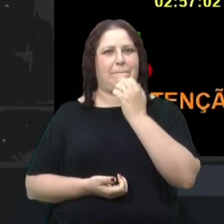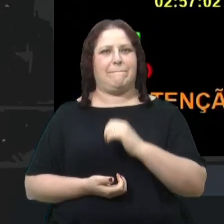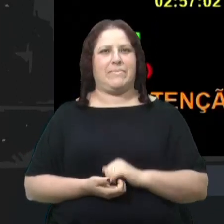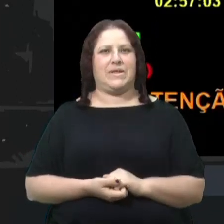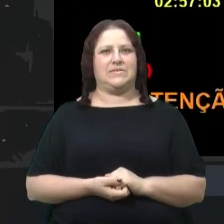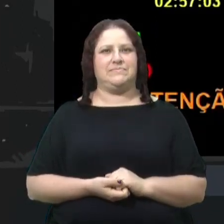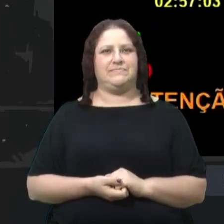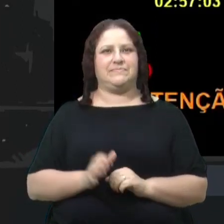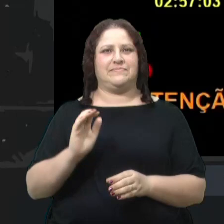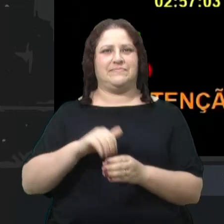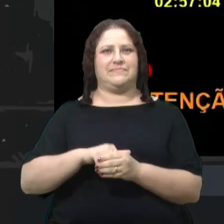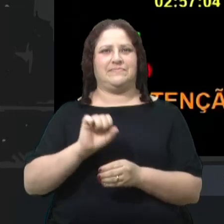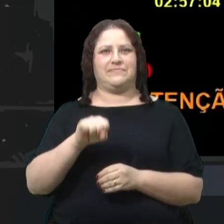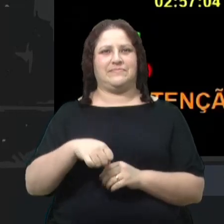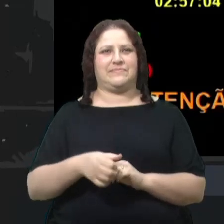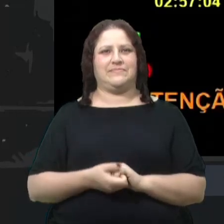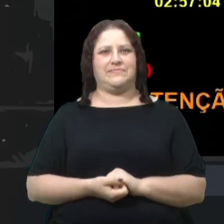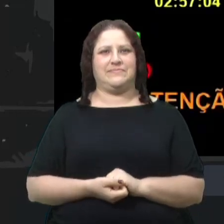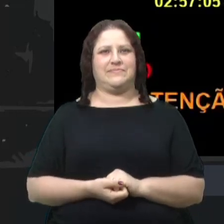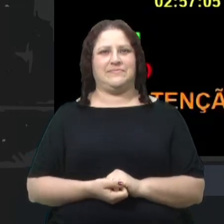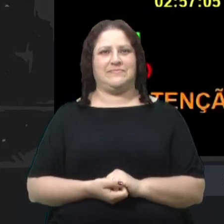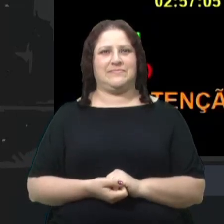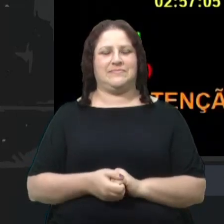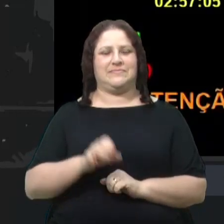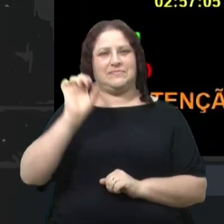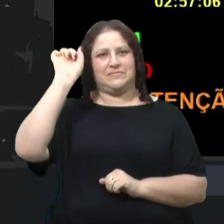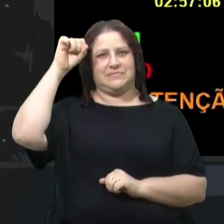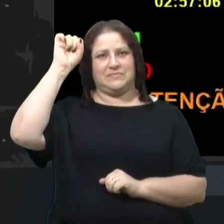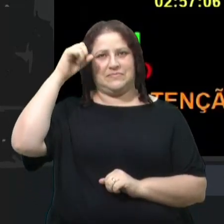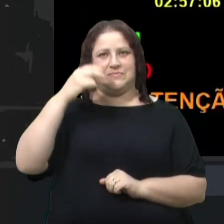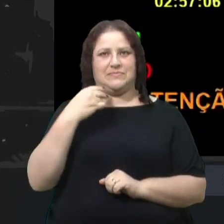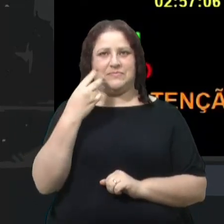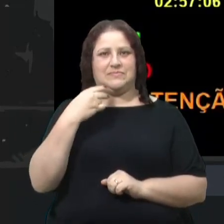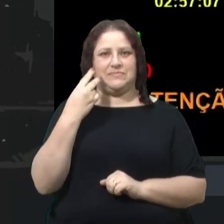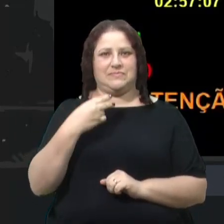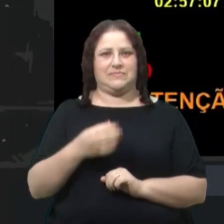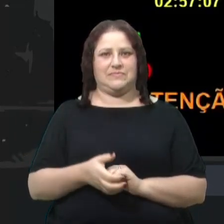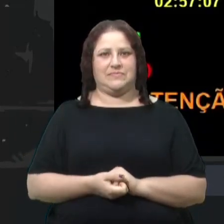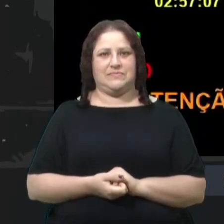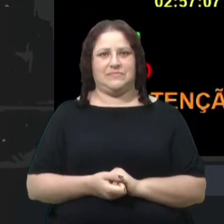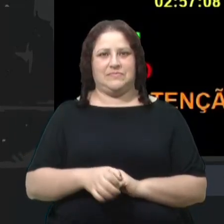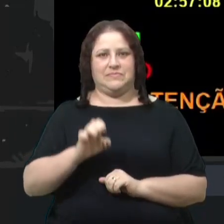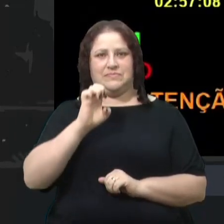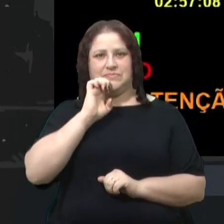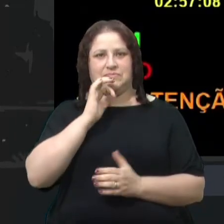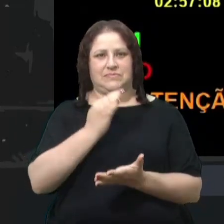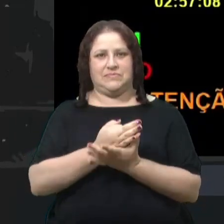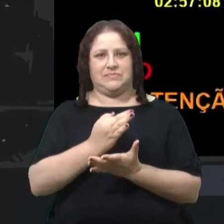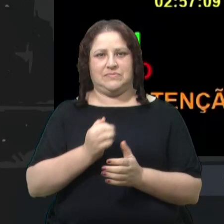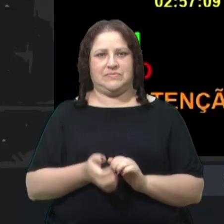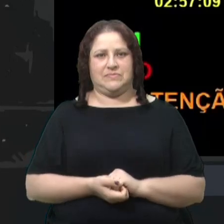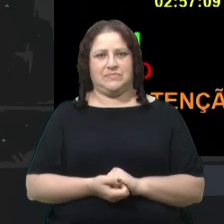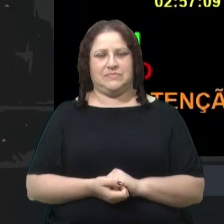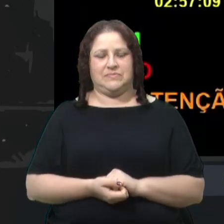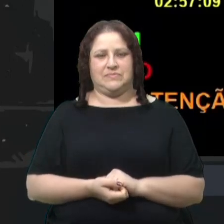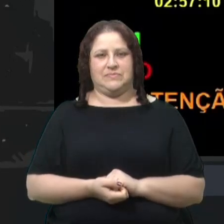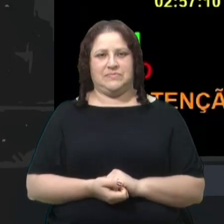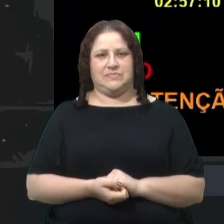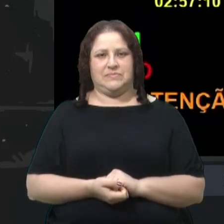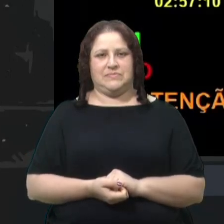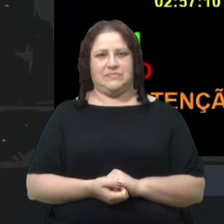Vota sim. Vereador Xuxa. Estela ausente. Felipe